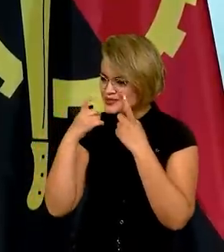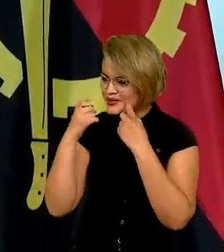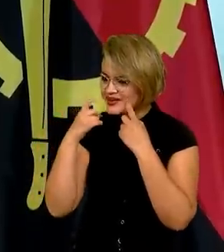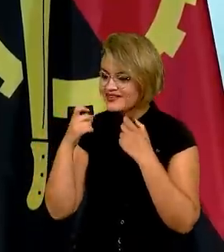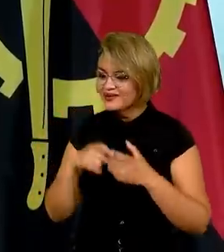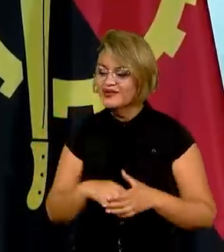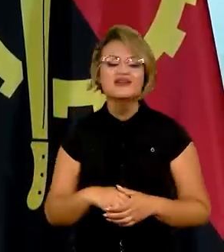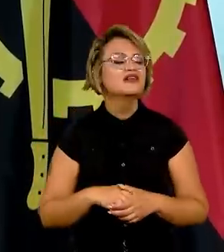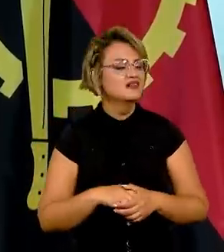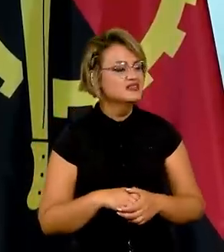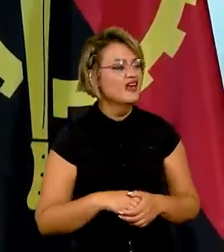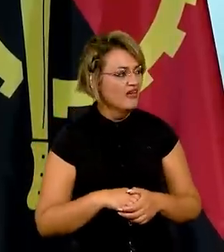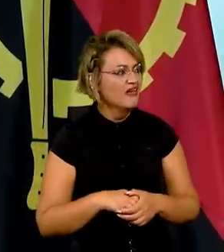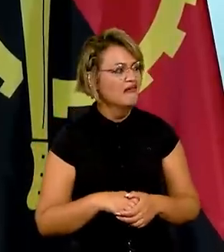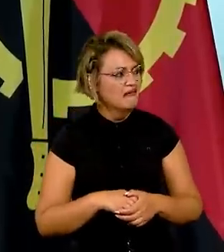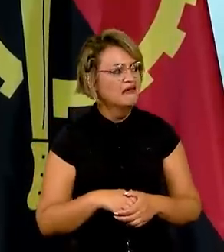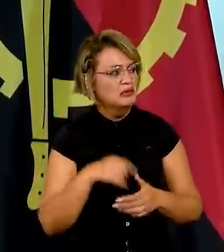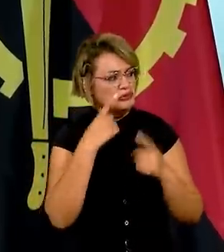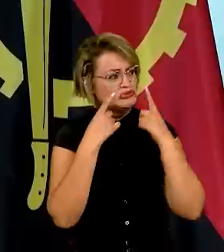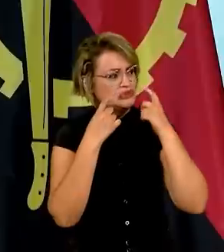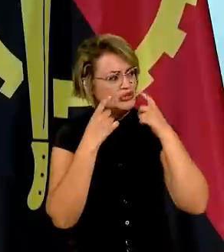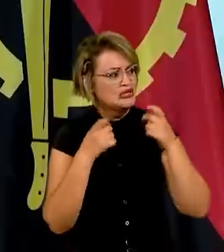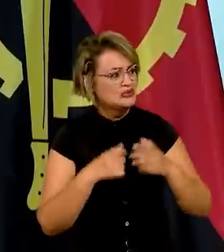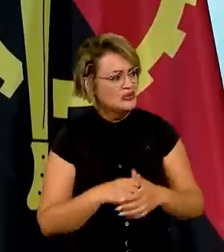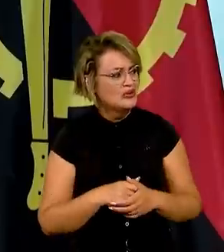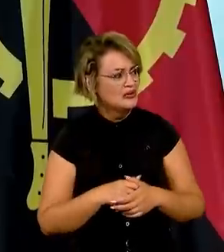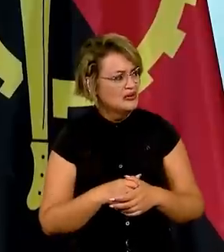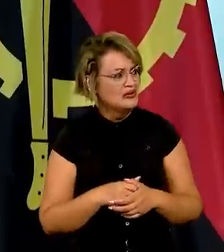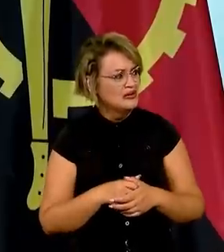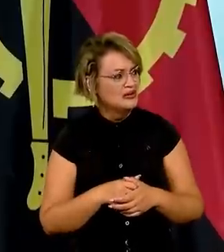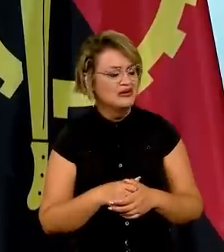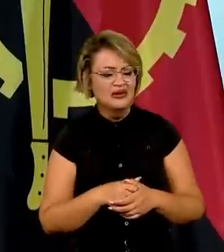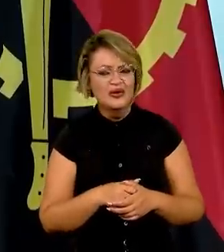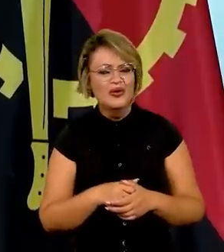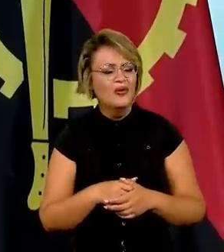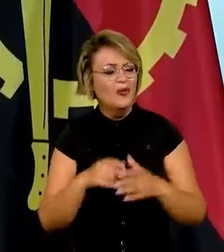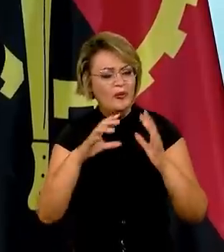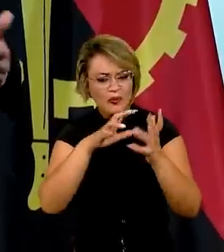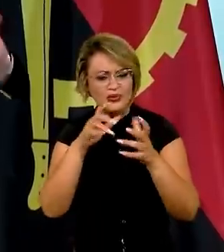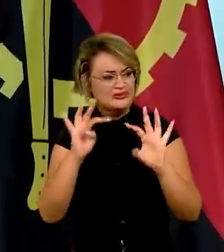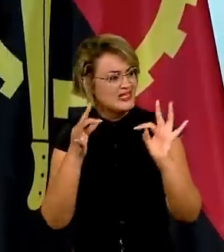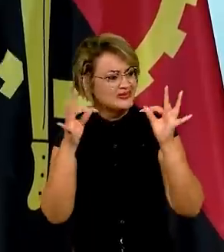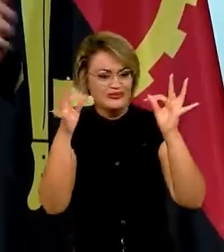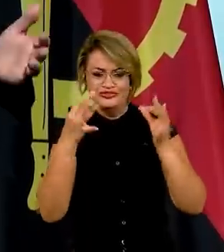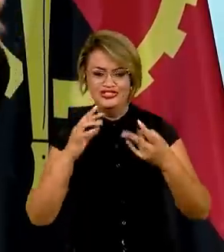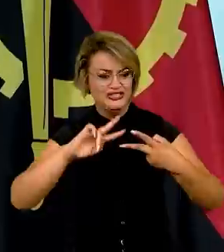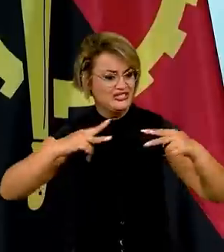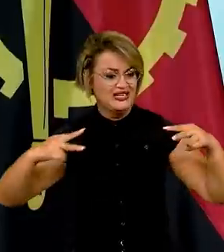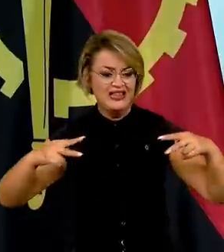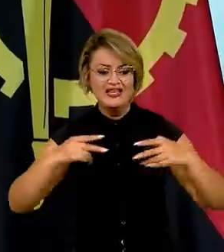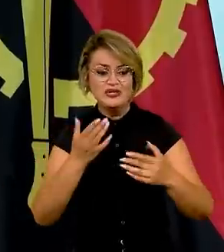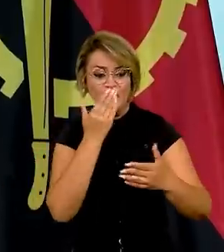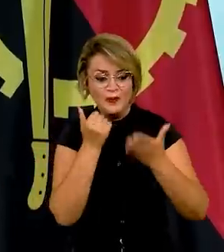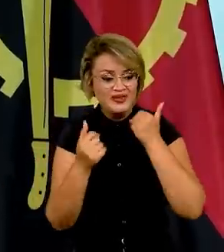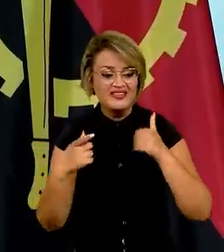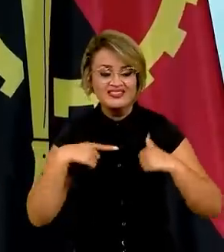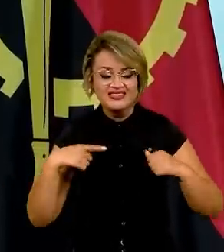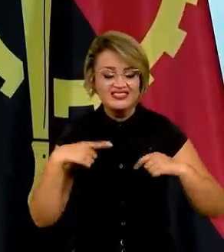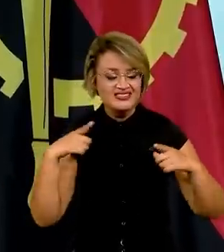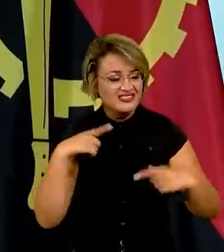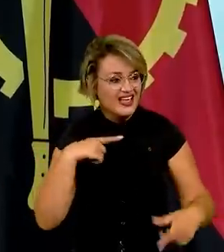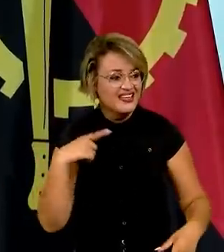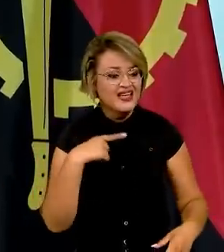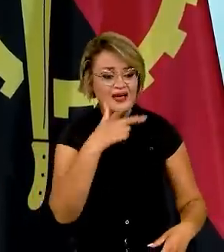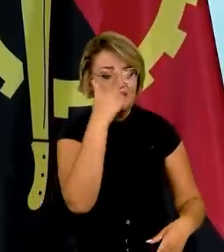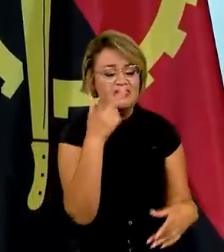É inacreditável. É lindo que tem tecnologia, ter genética, produz alimentos. Você vê aquelas